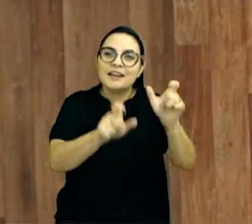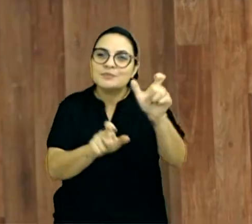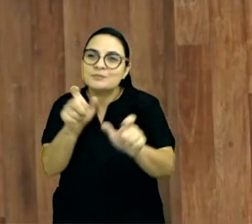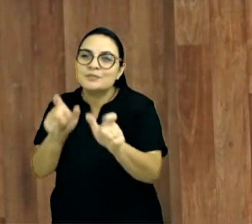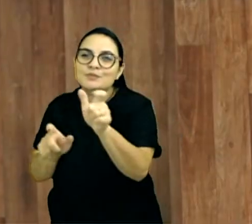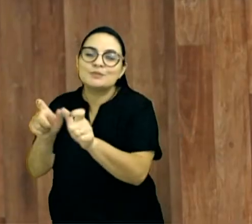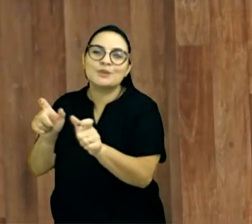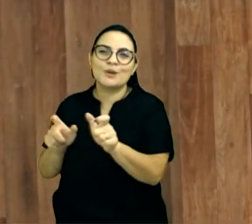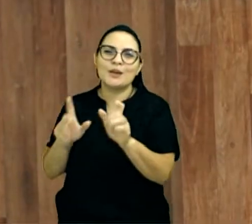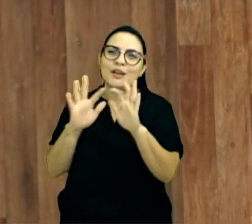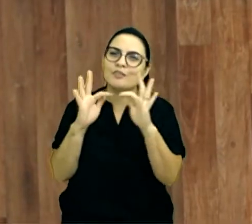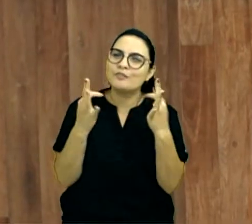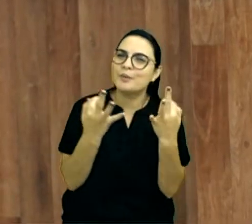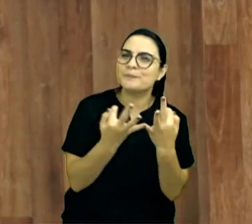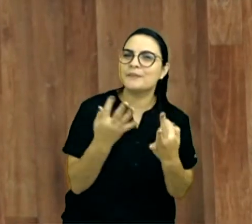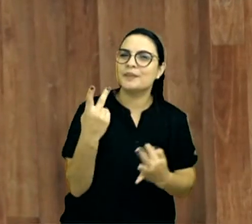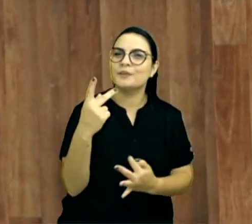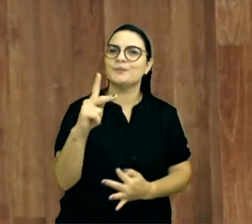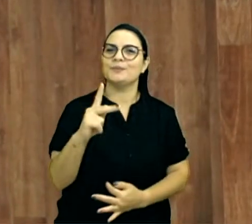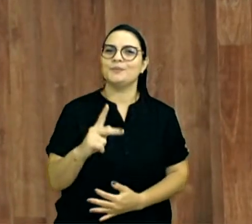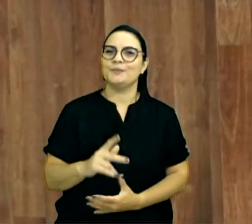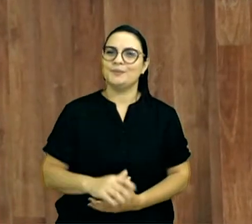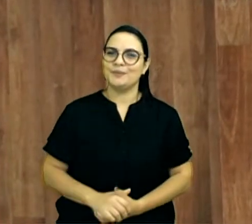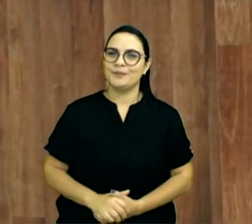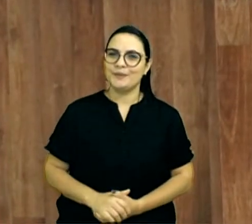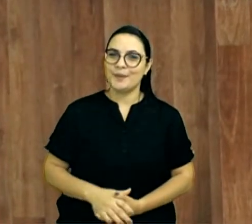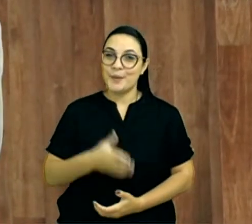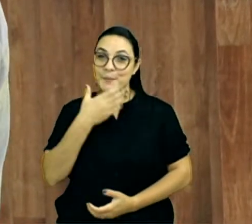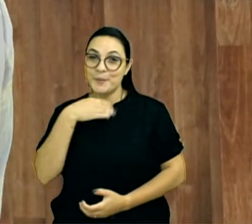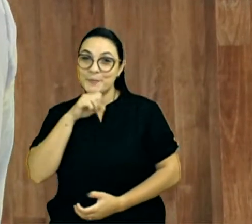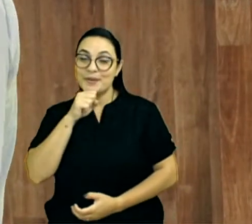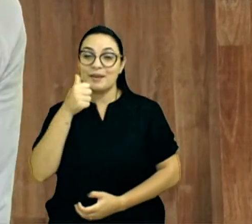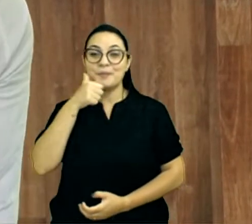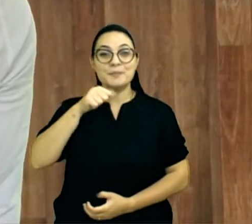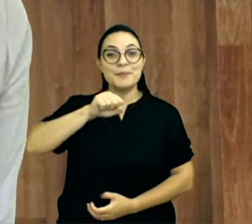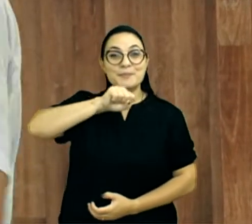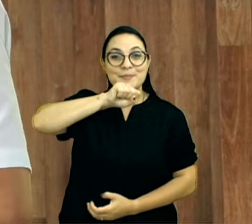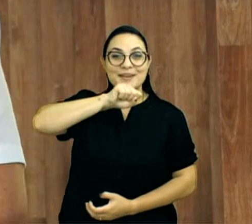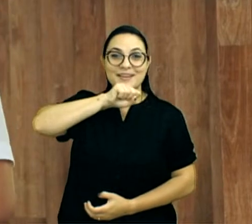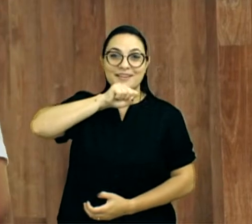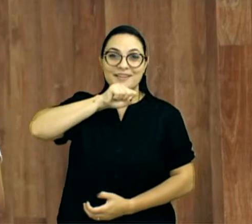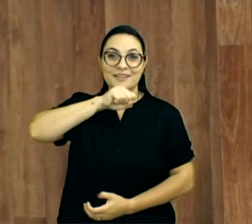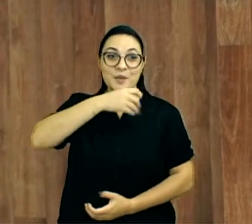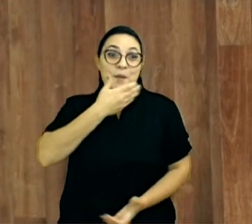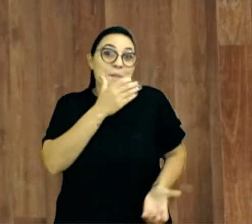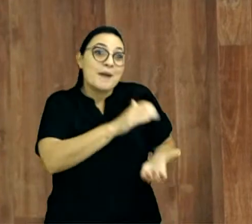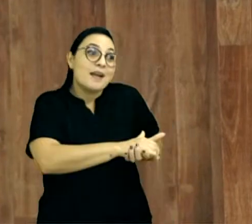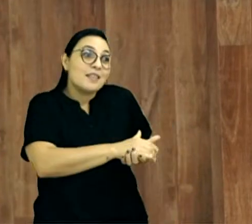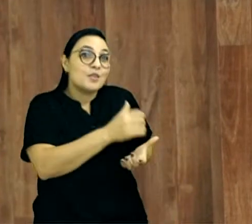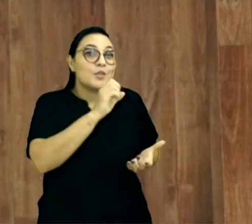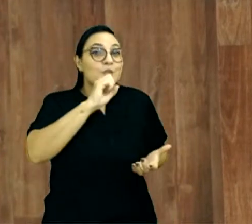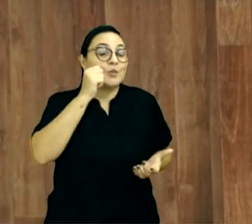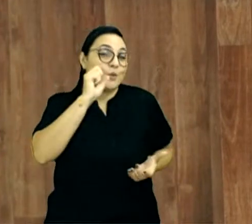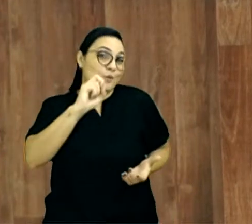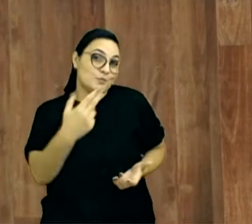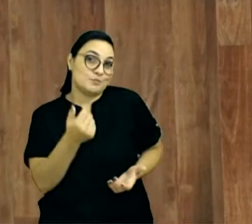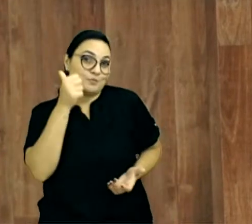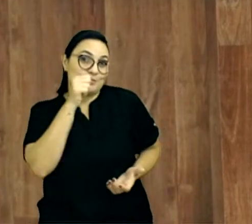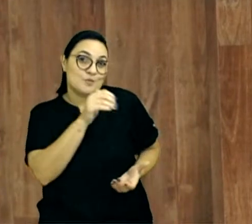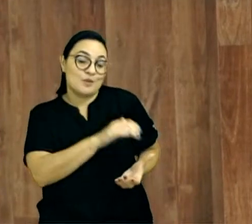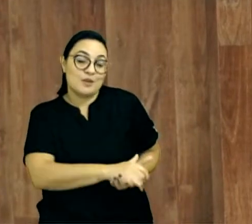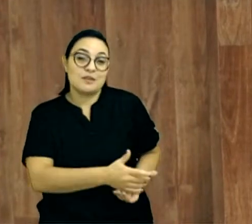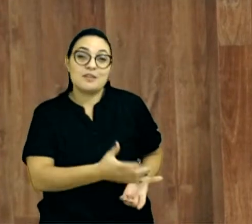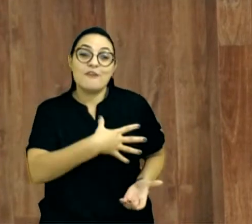família, sirva, os seus pais, seu cônjuge, os seus filhos, os seus